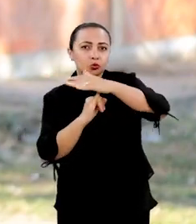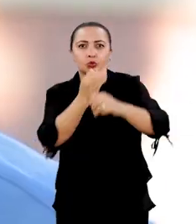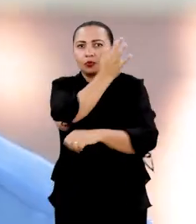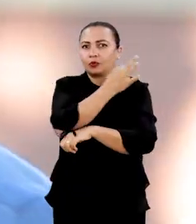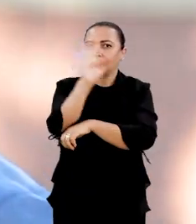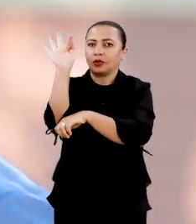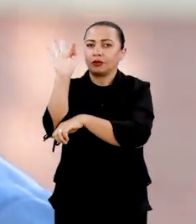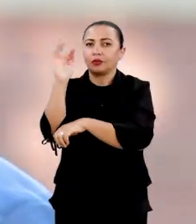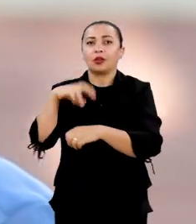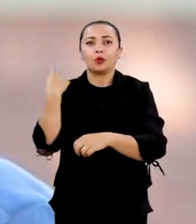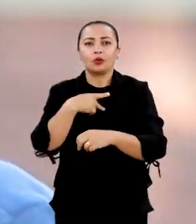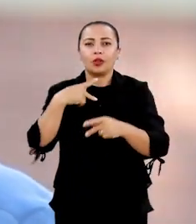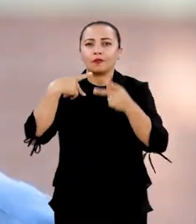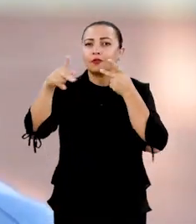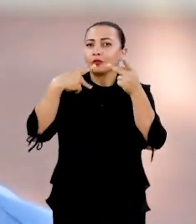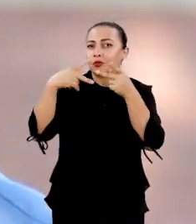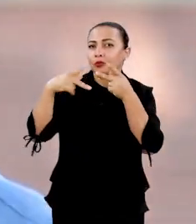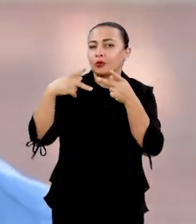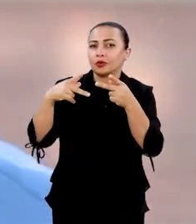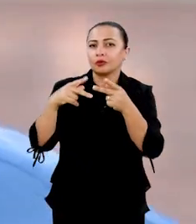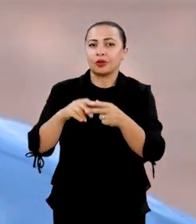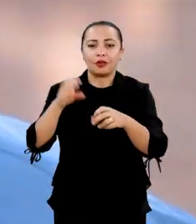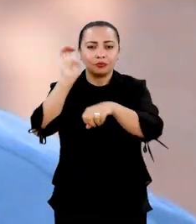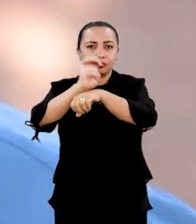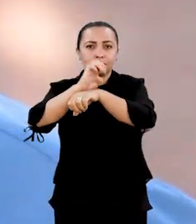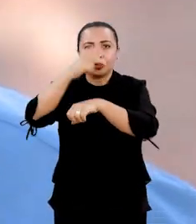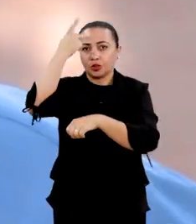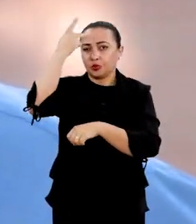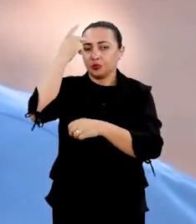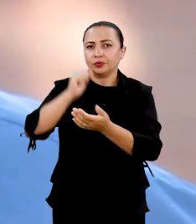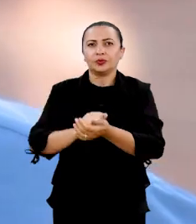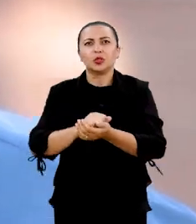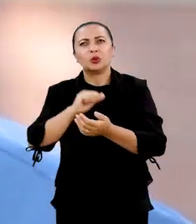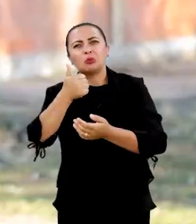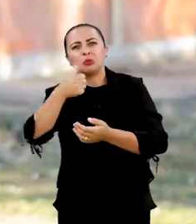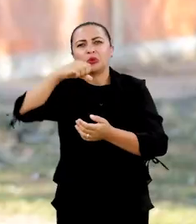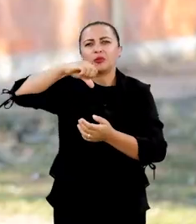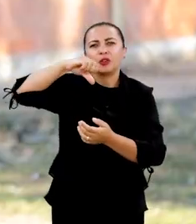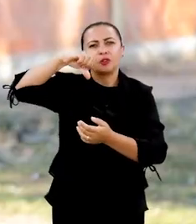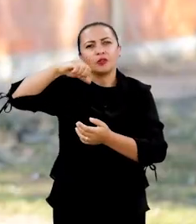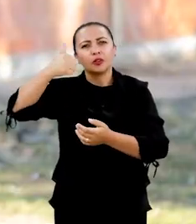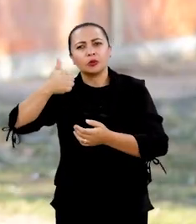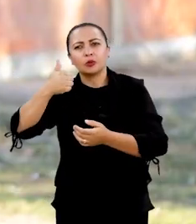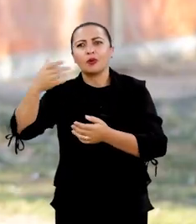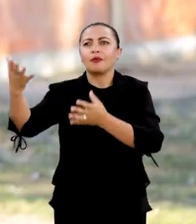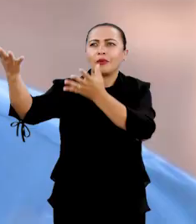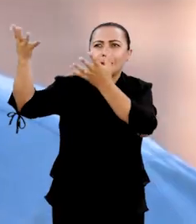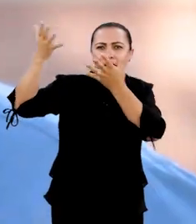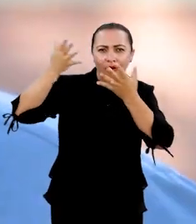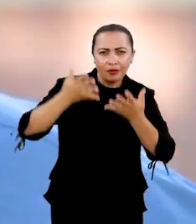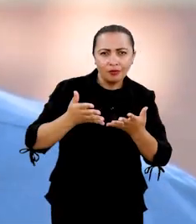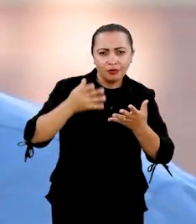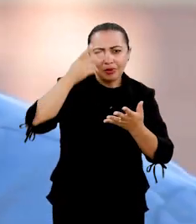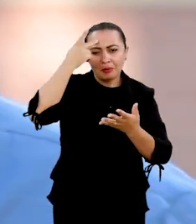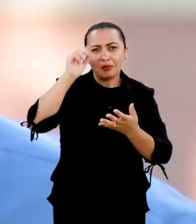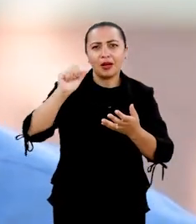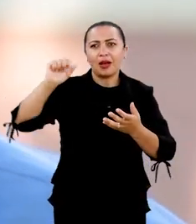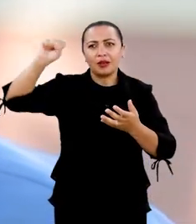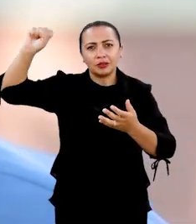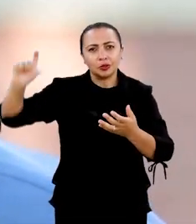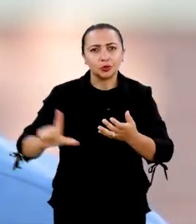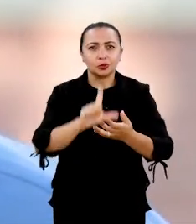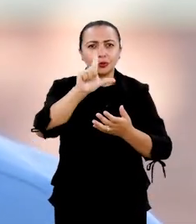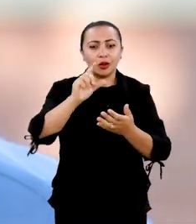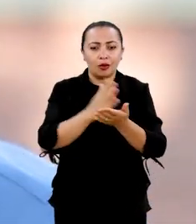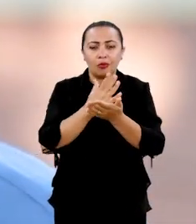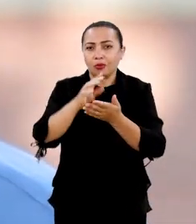federal. A nossa sede fica em São José dos Campos, no estado de São Paulo. Em 1991, vieram para cá, a